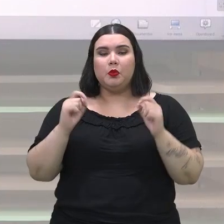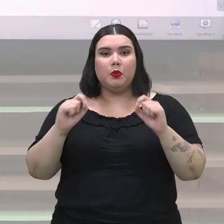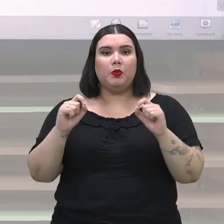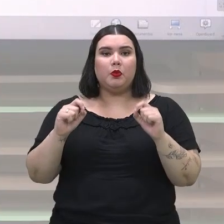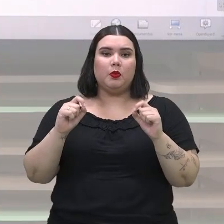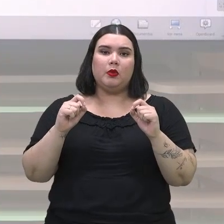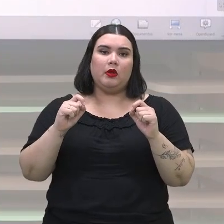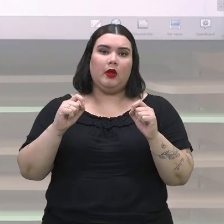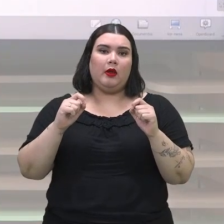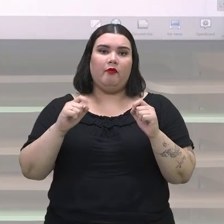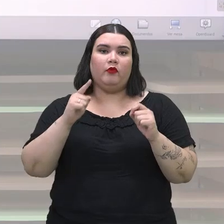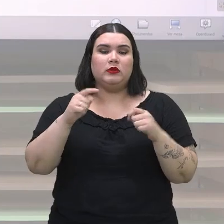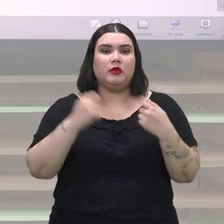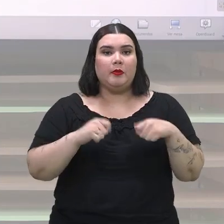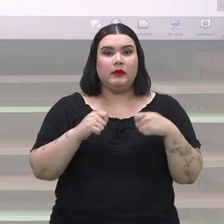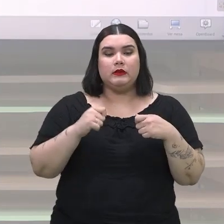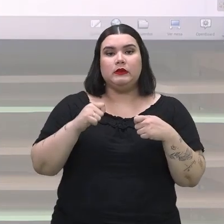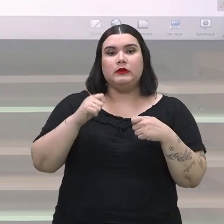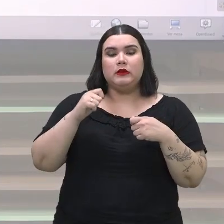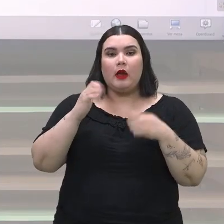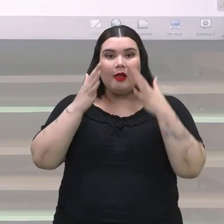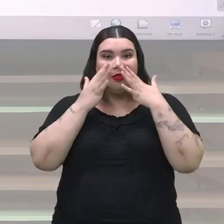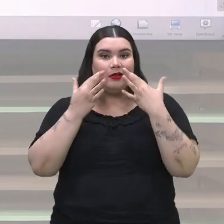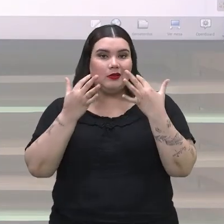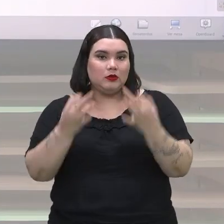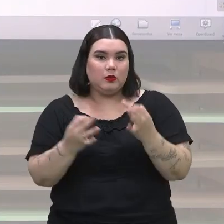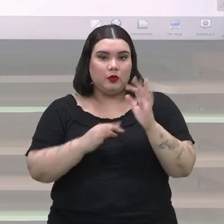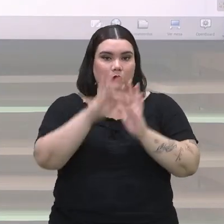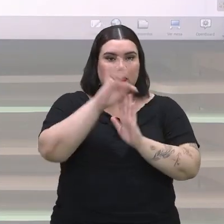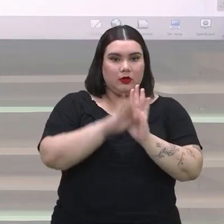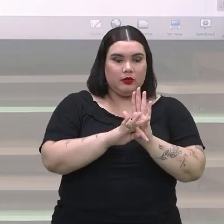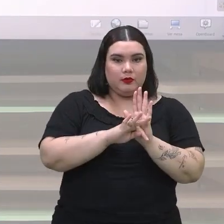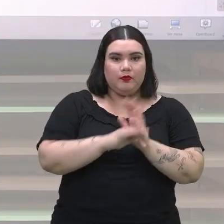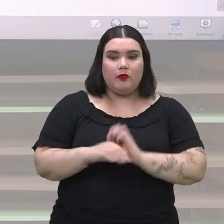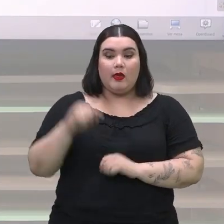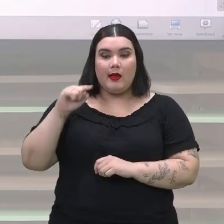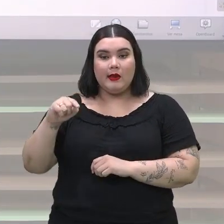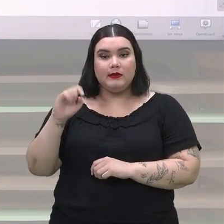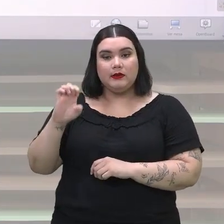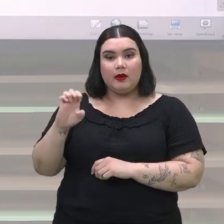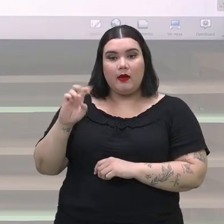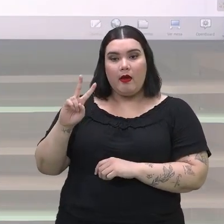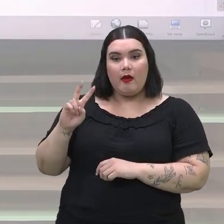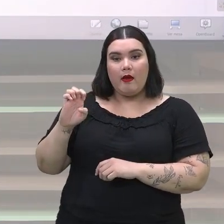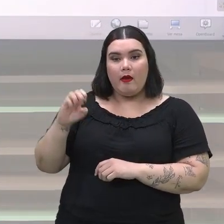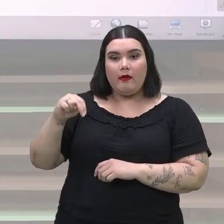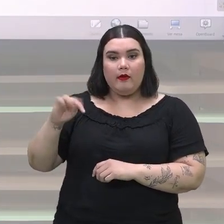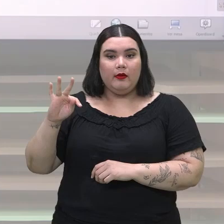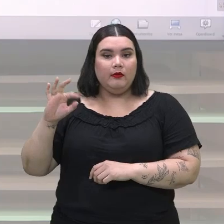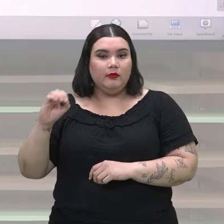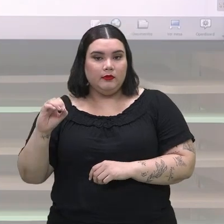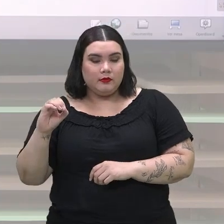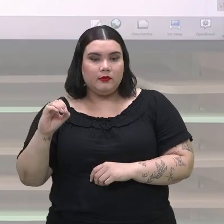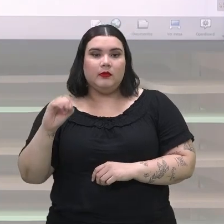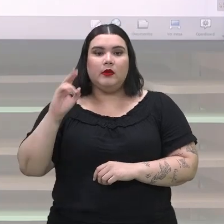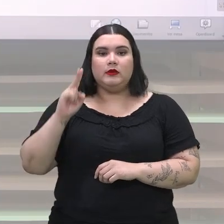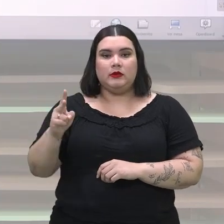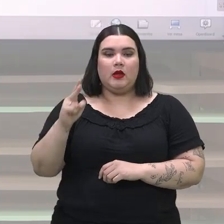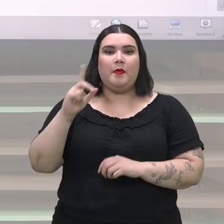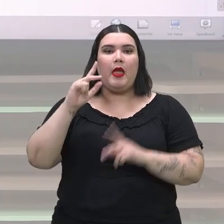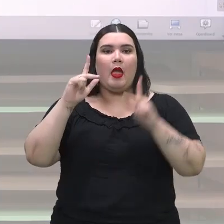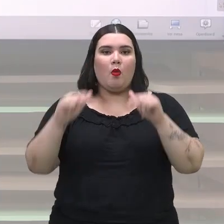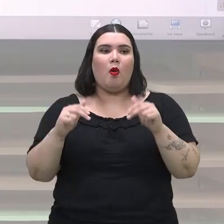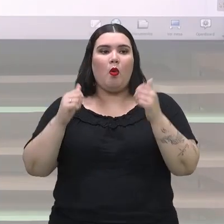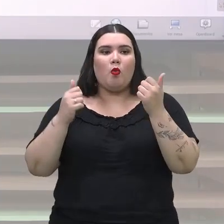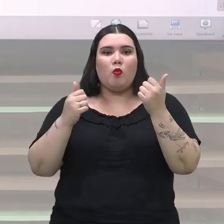importante você verificar aqui nesse texto que o evento sempre vai depender do espaço amostral.